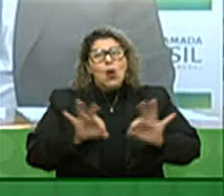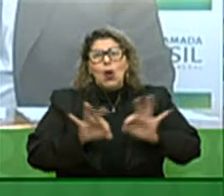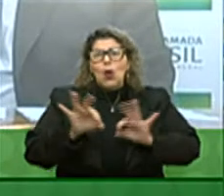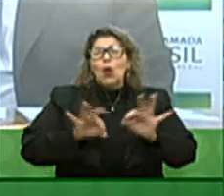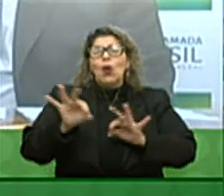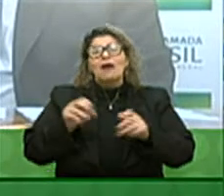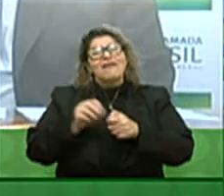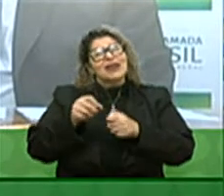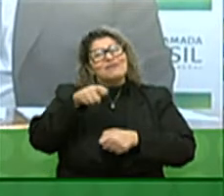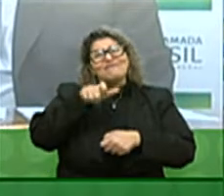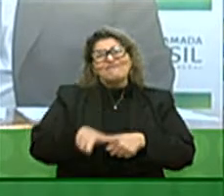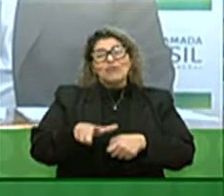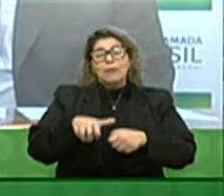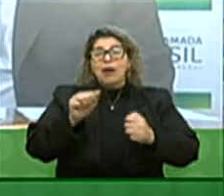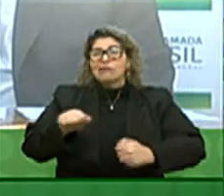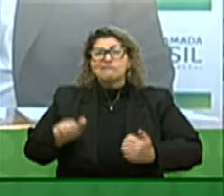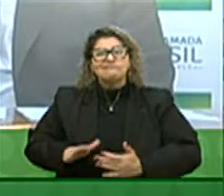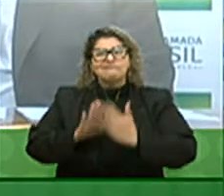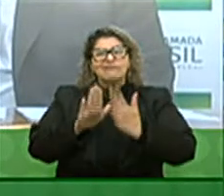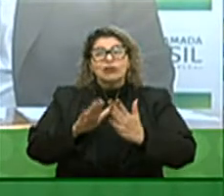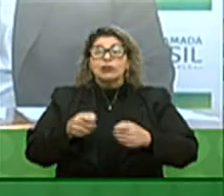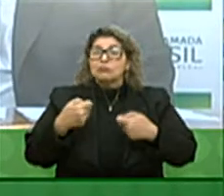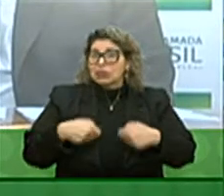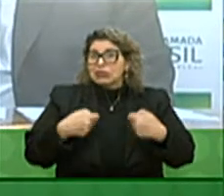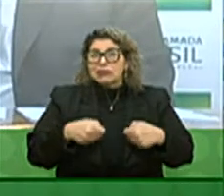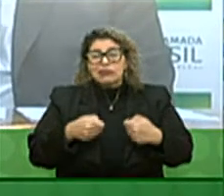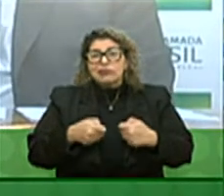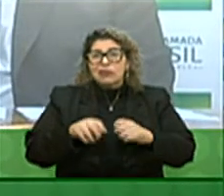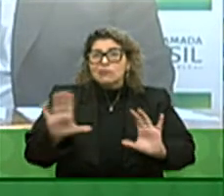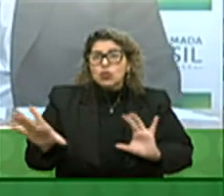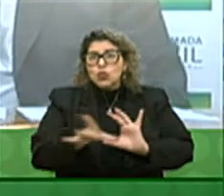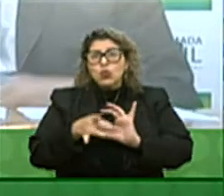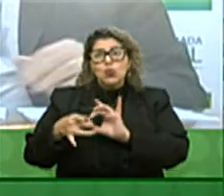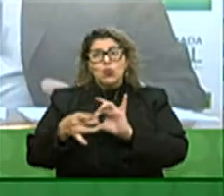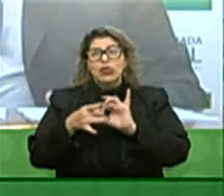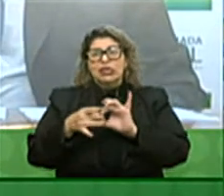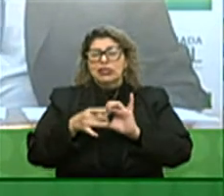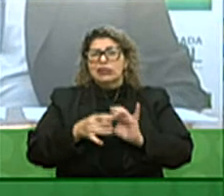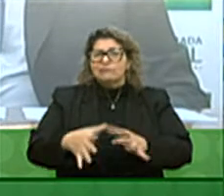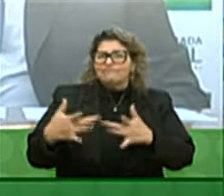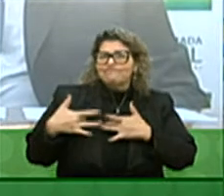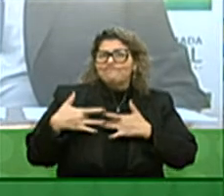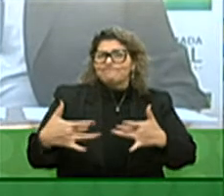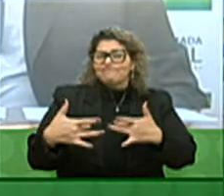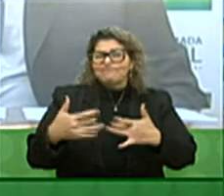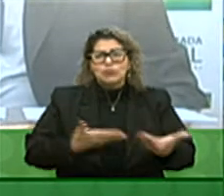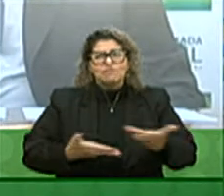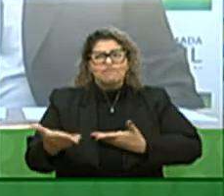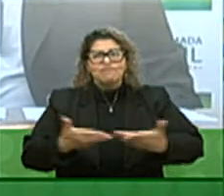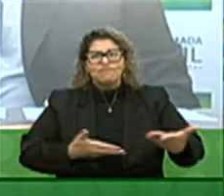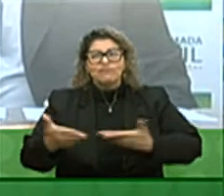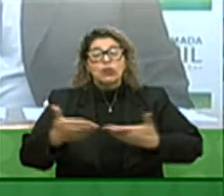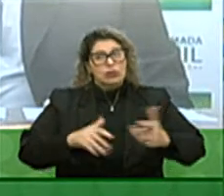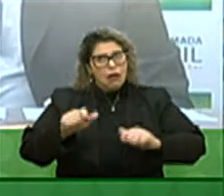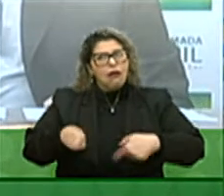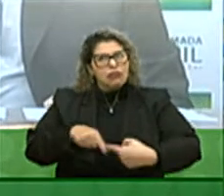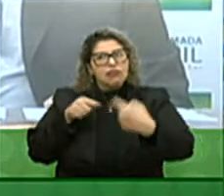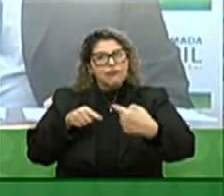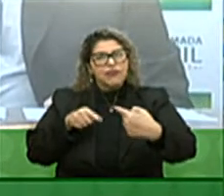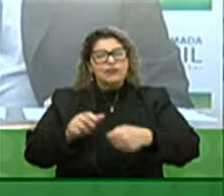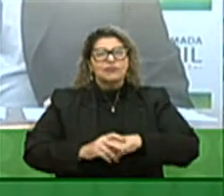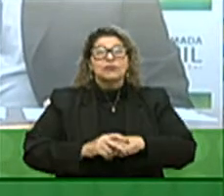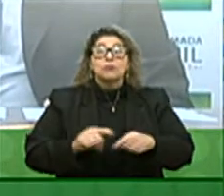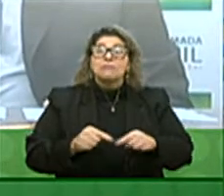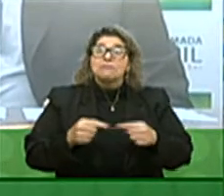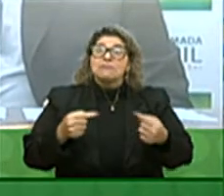planejamento, mas o enfrentamento precisa ser feito de forma conjunta e solidária. Esse é o grande desafio e,